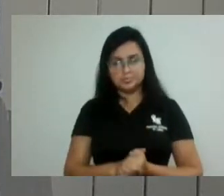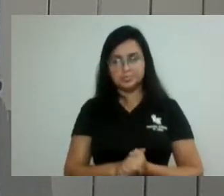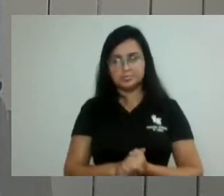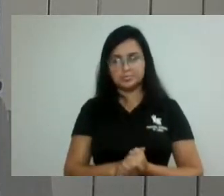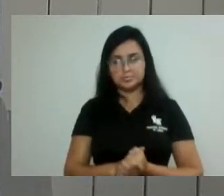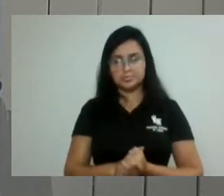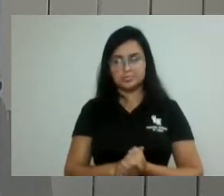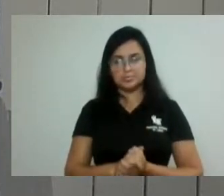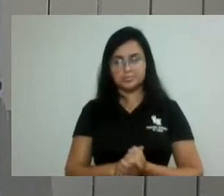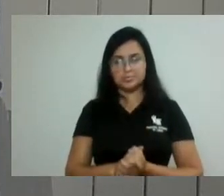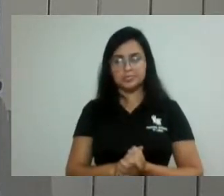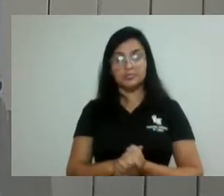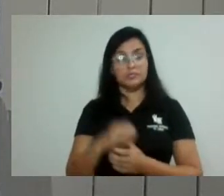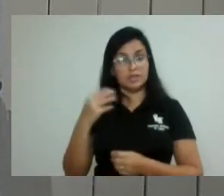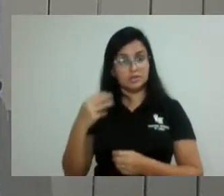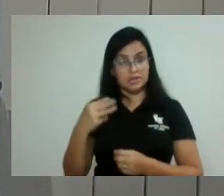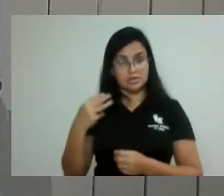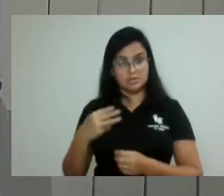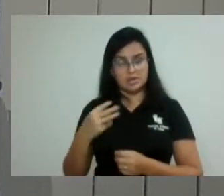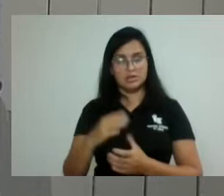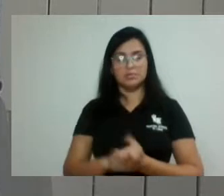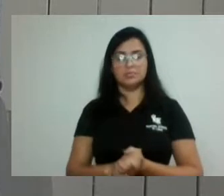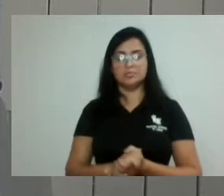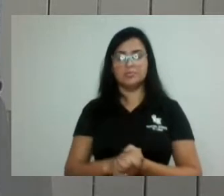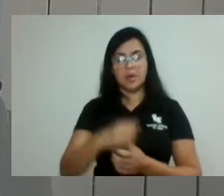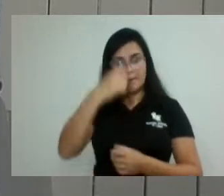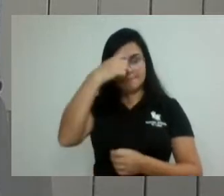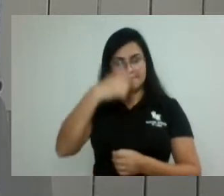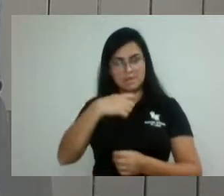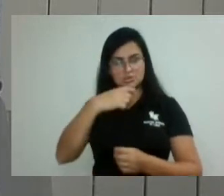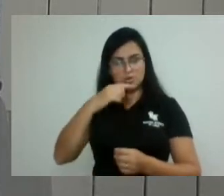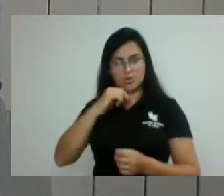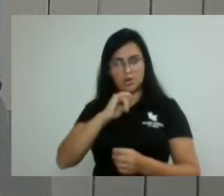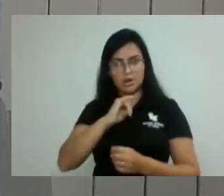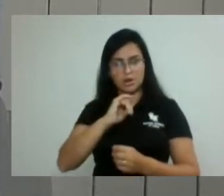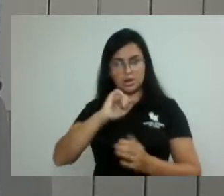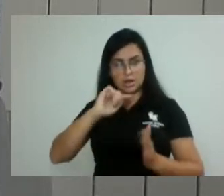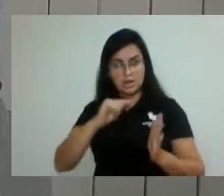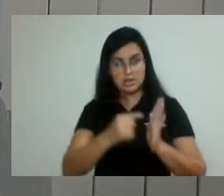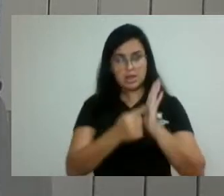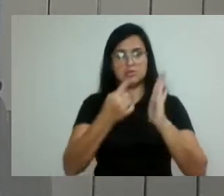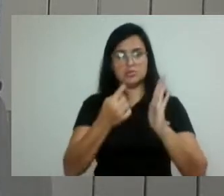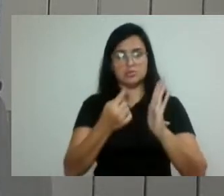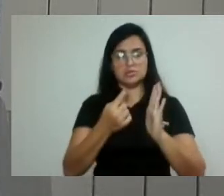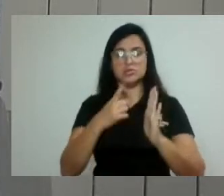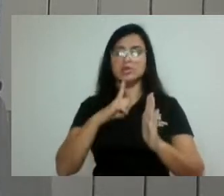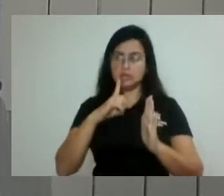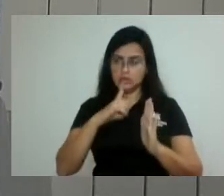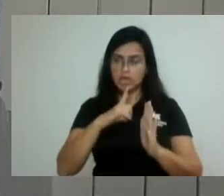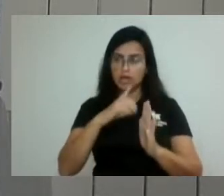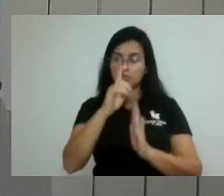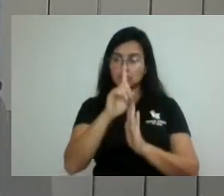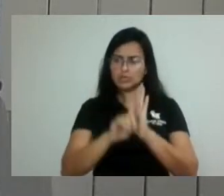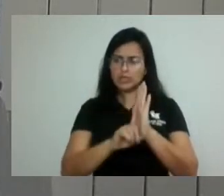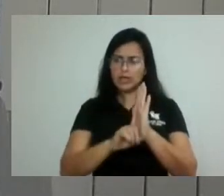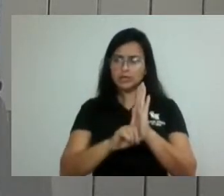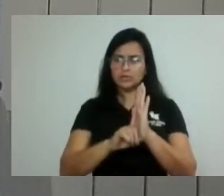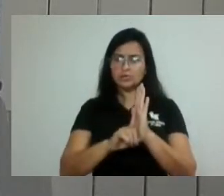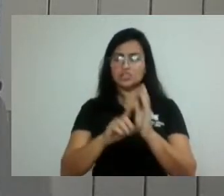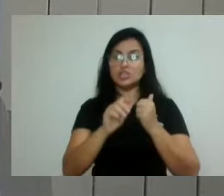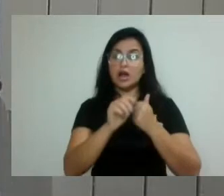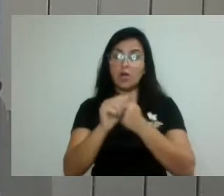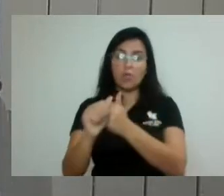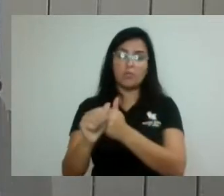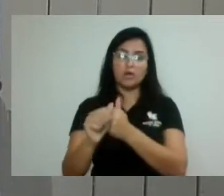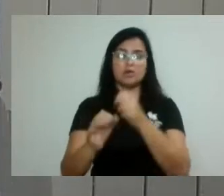Terceiro, ao denunciante fica assegurado o direito de acesso à decisão final do processo administrativo apuratório.